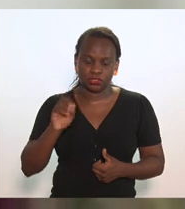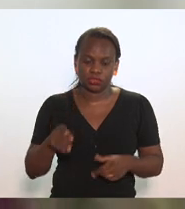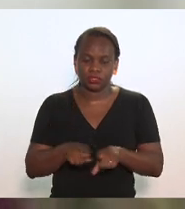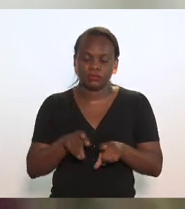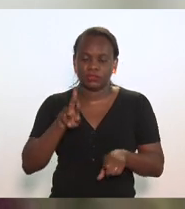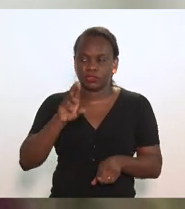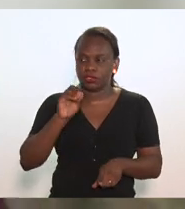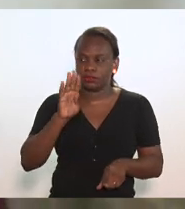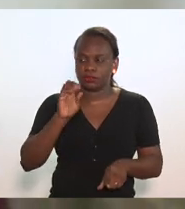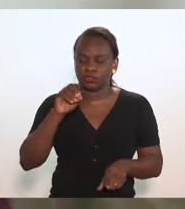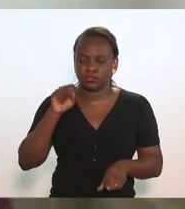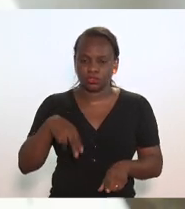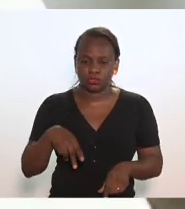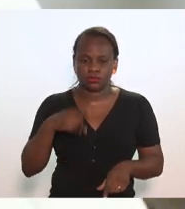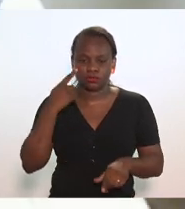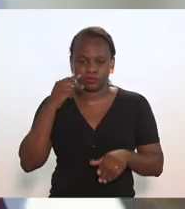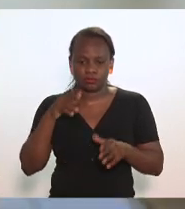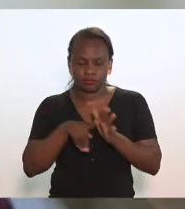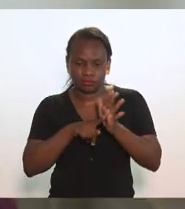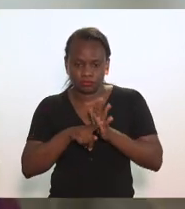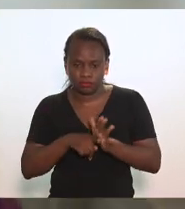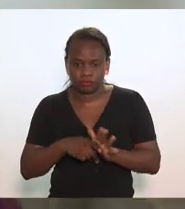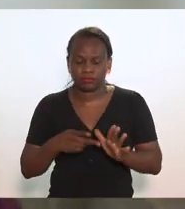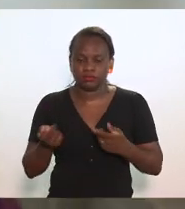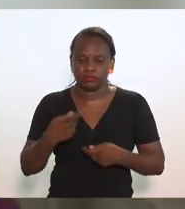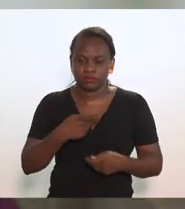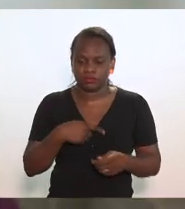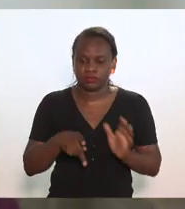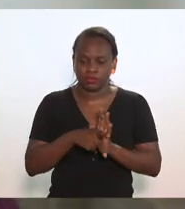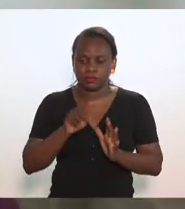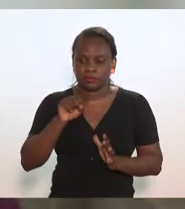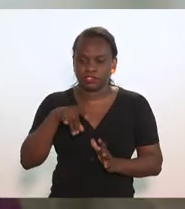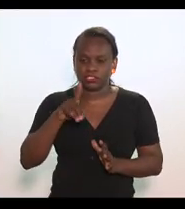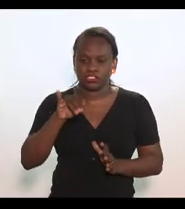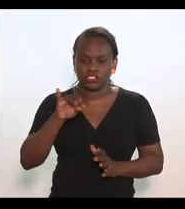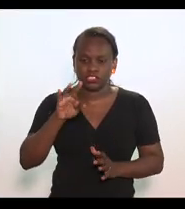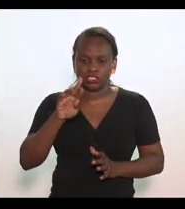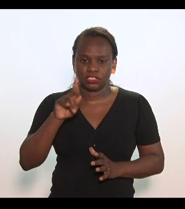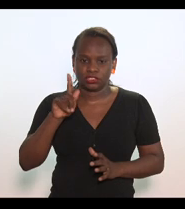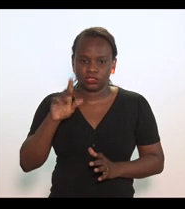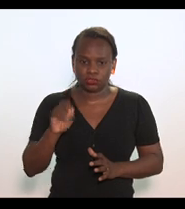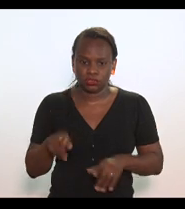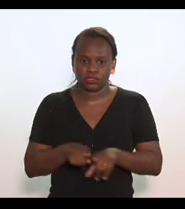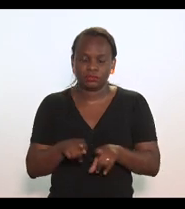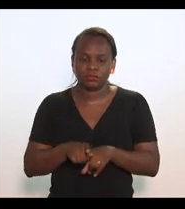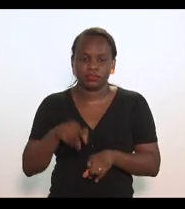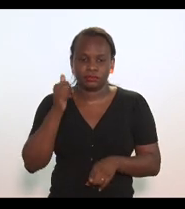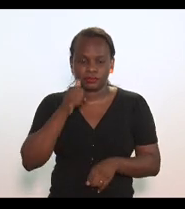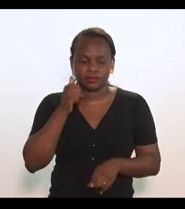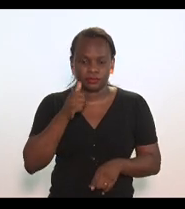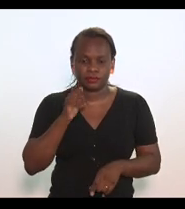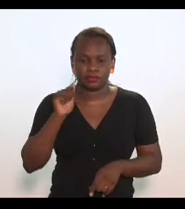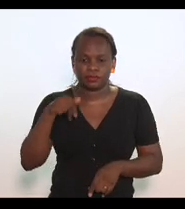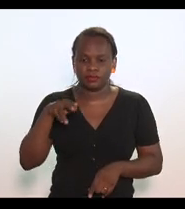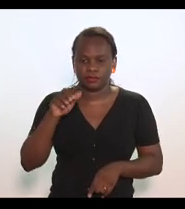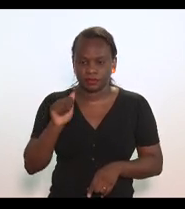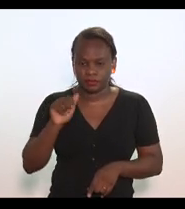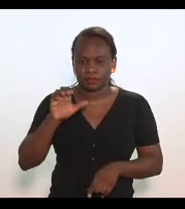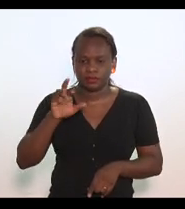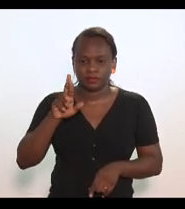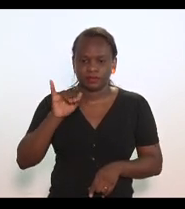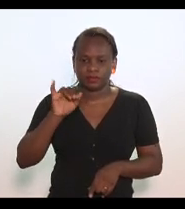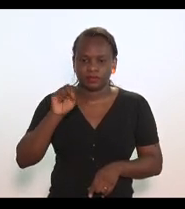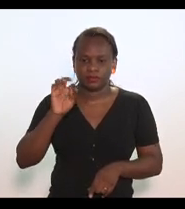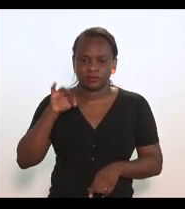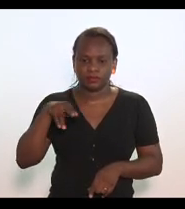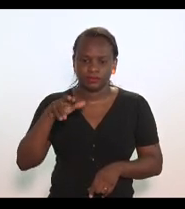consultor tributário do Sinditrigo. Além da senhora Ana Cristina Serqueira,